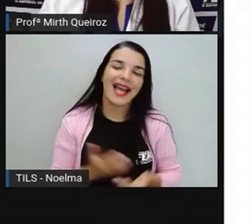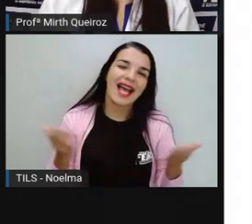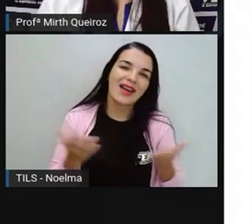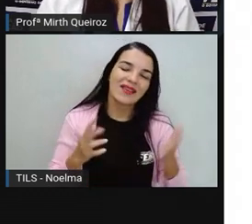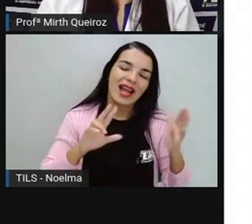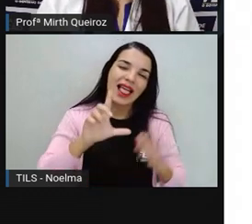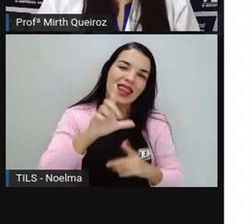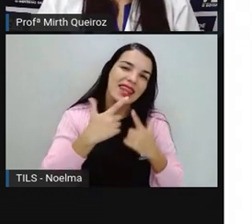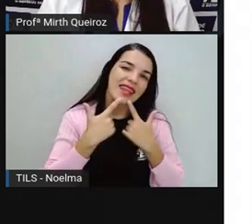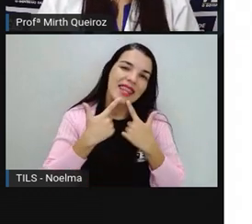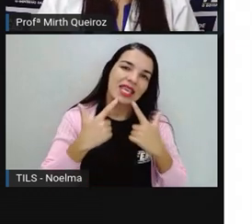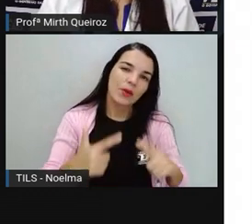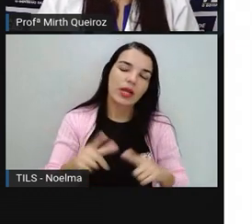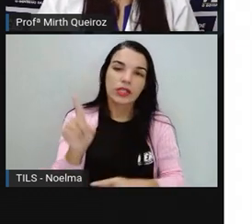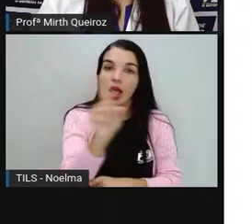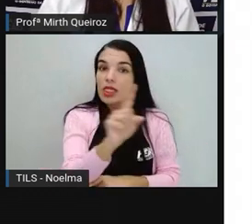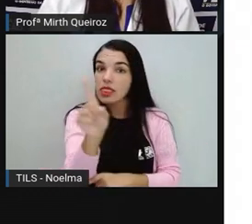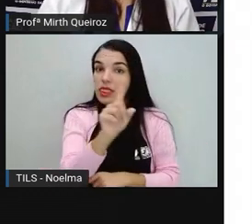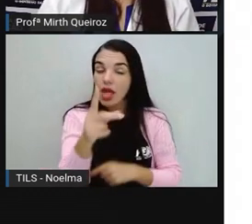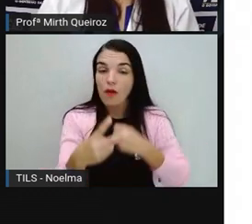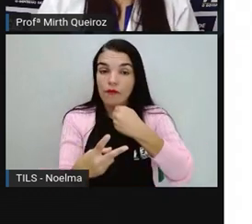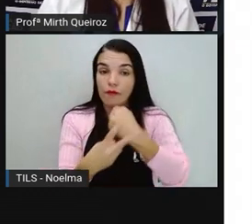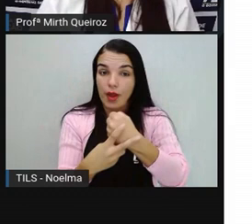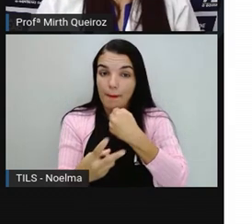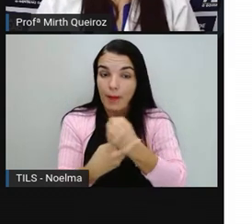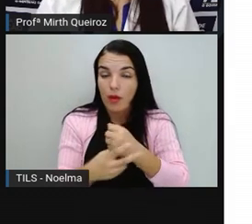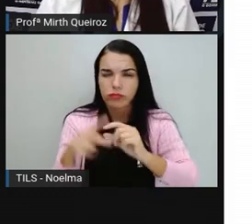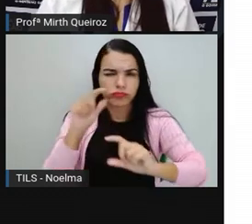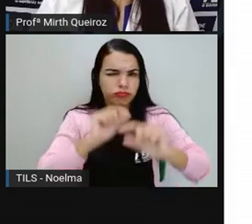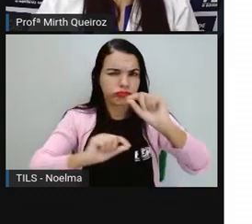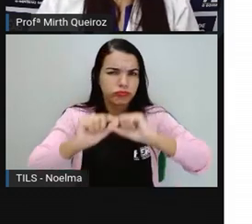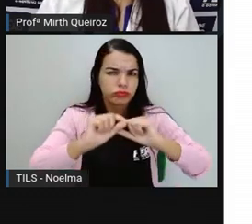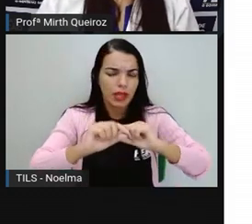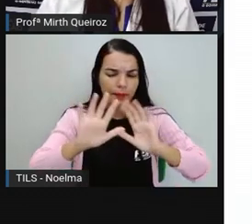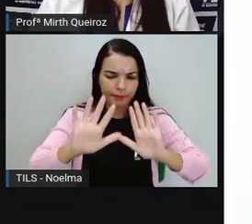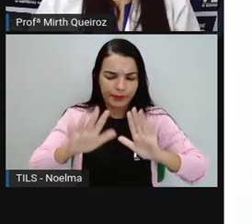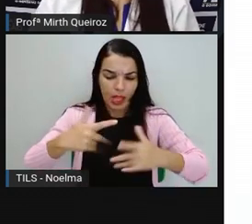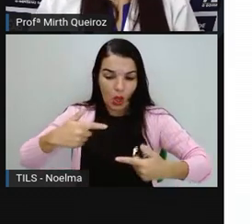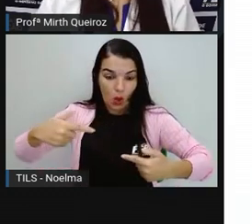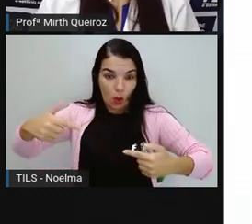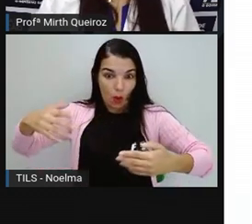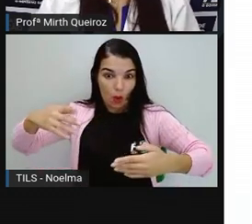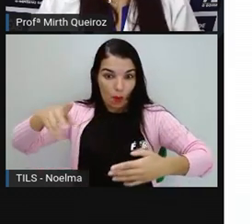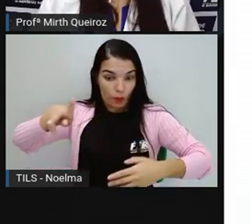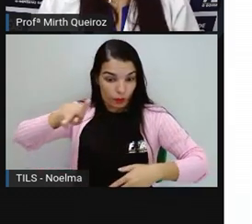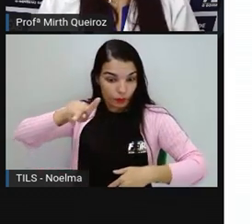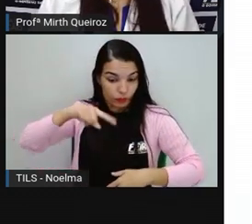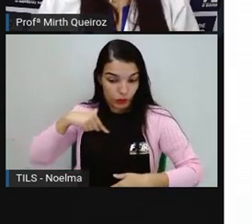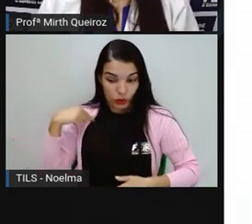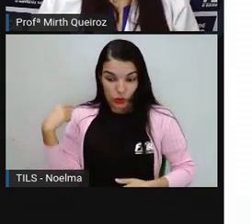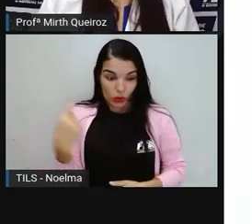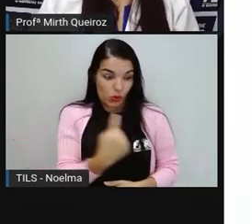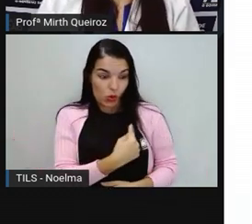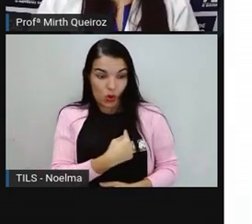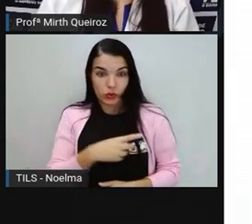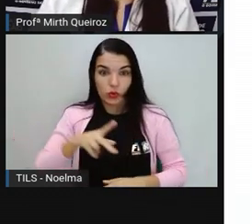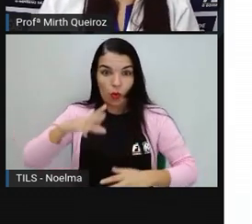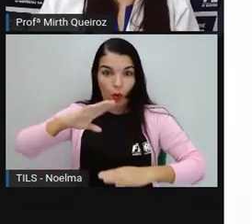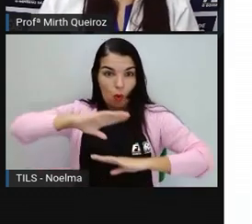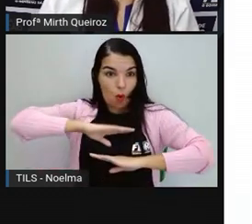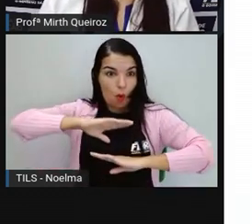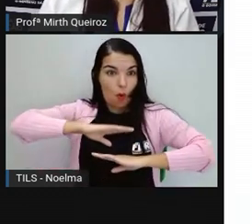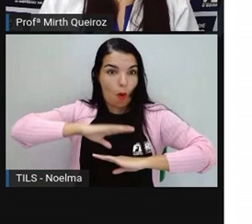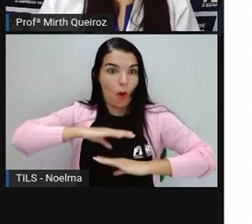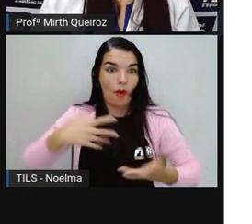linguagem não verbal, neste caso, o nosso corpo, as nossas expressões faciais, o